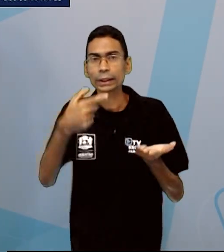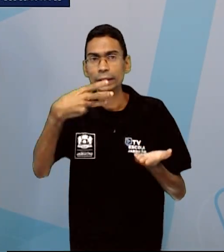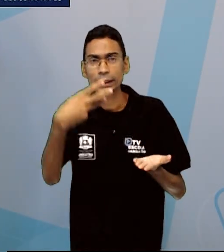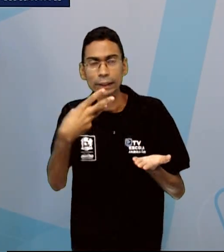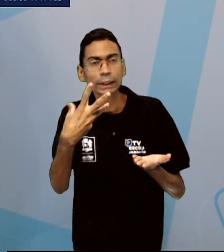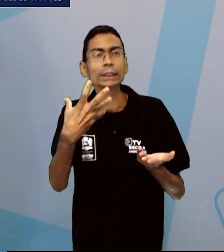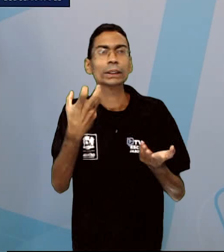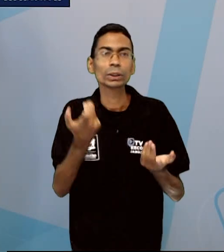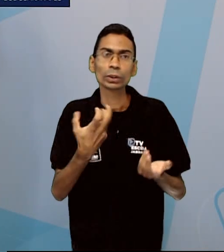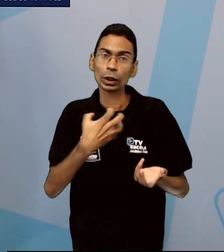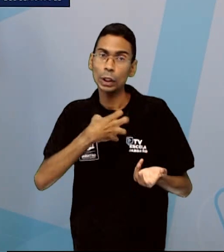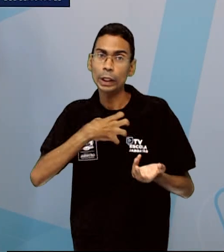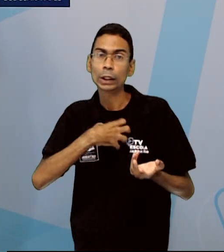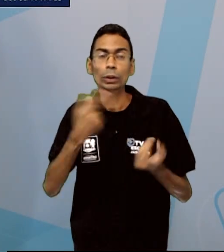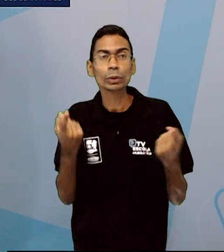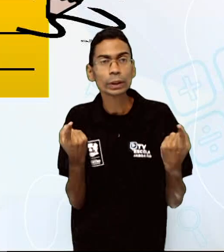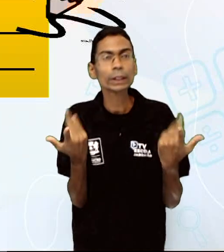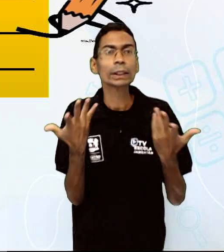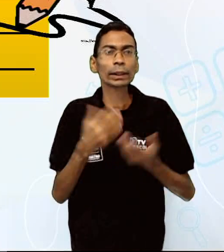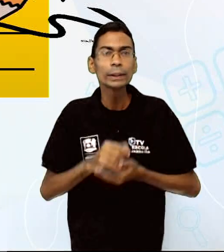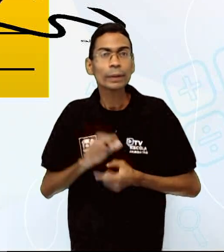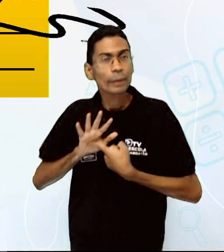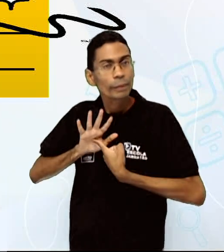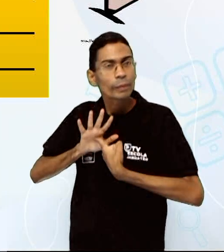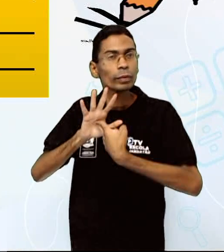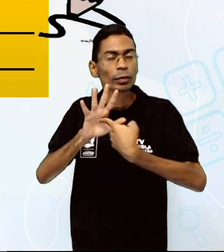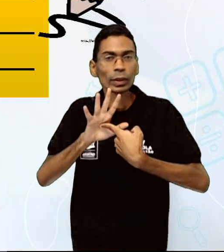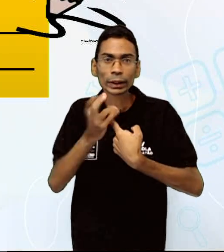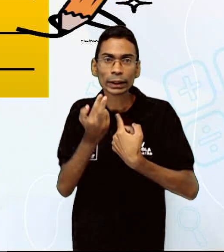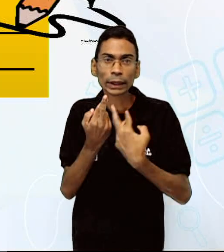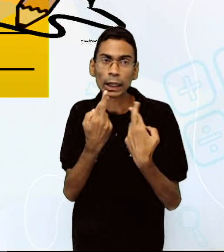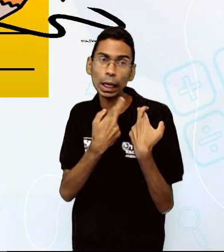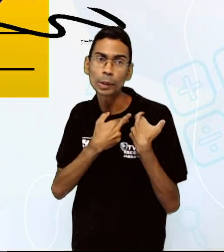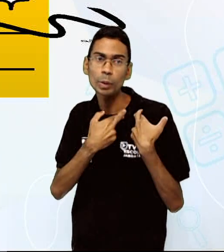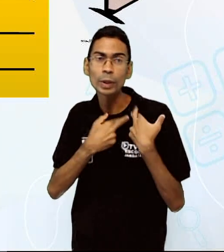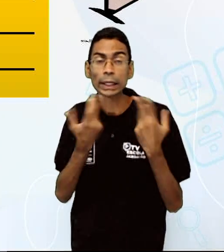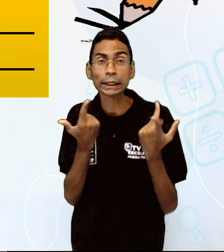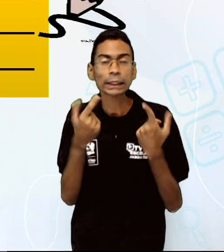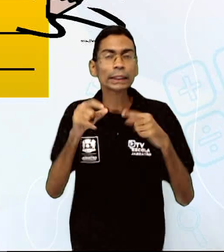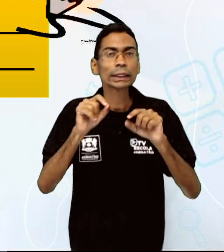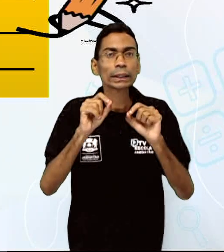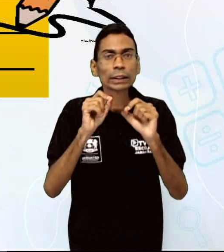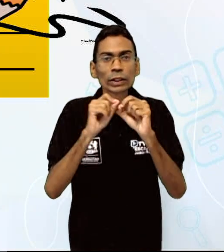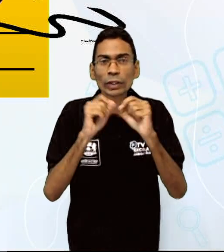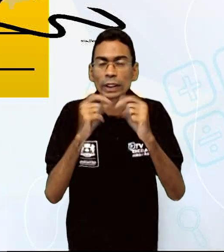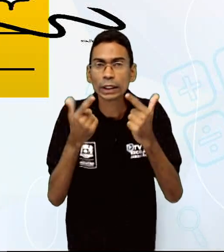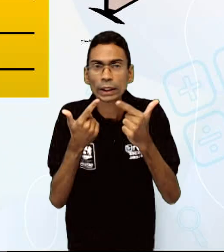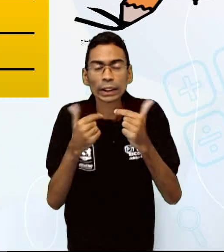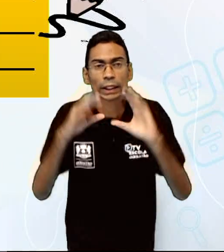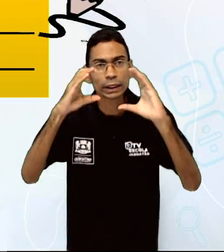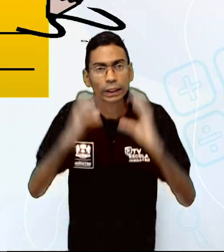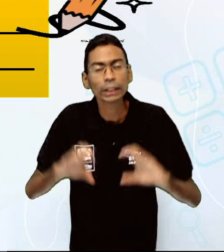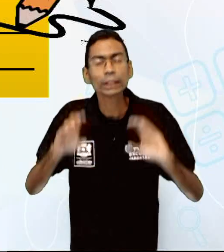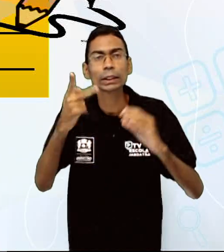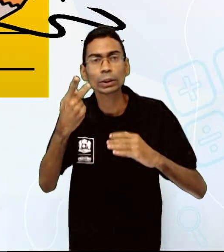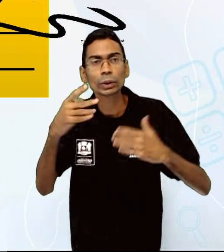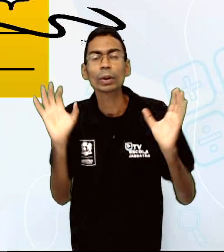que demonstram a maneira de você exercer a cidadania aí na sua